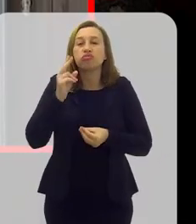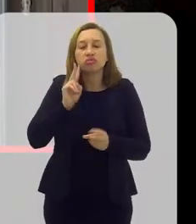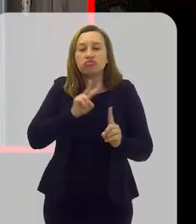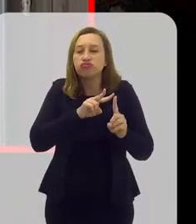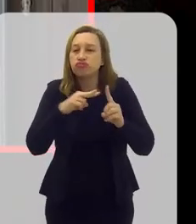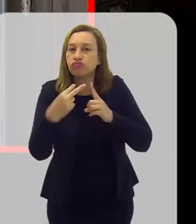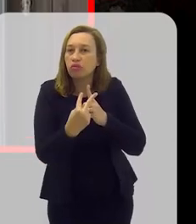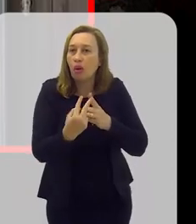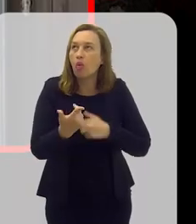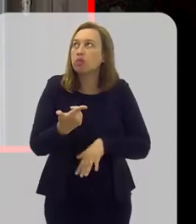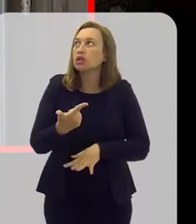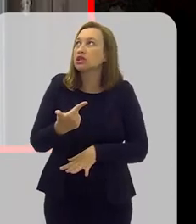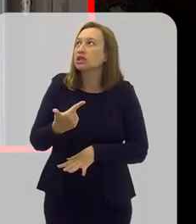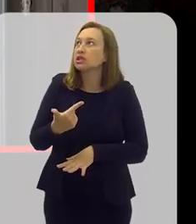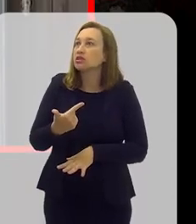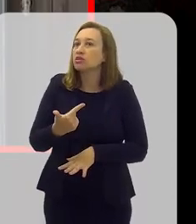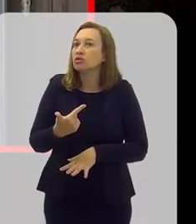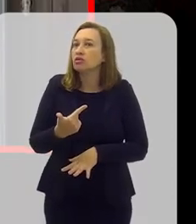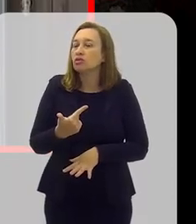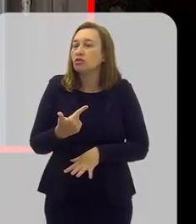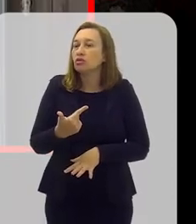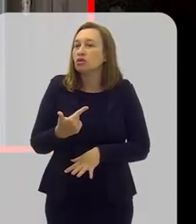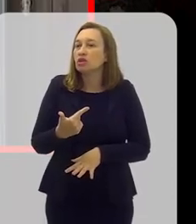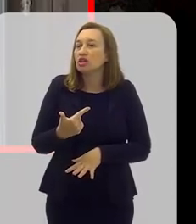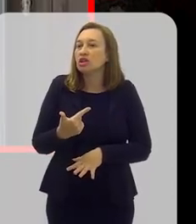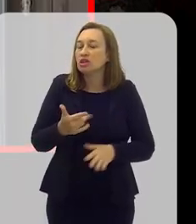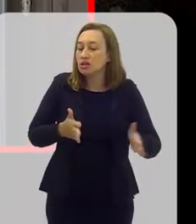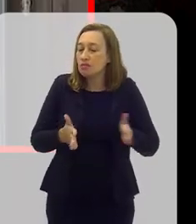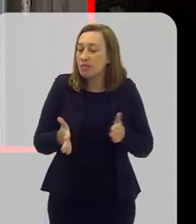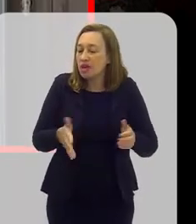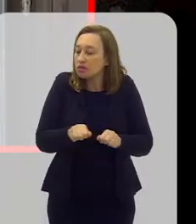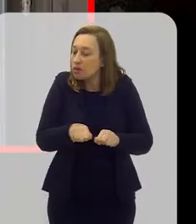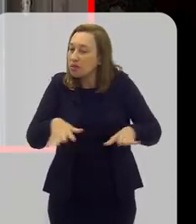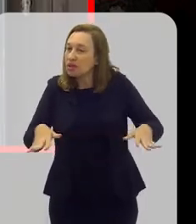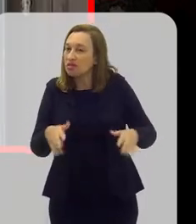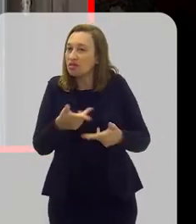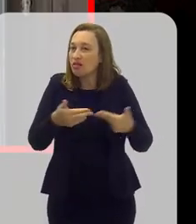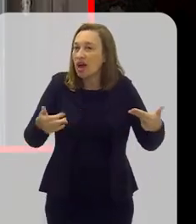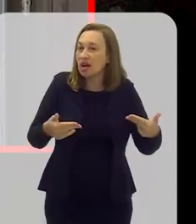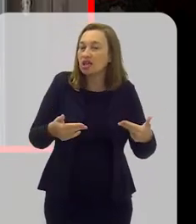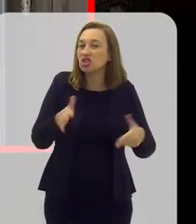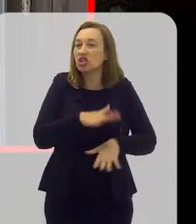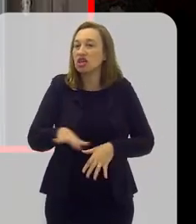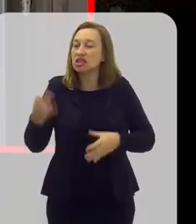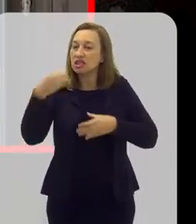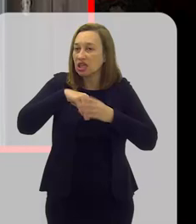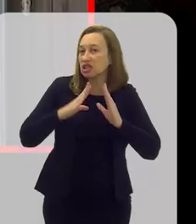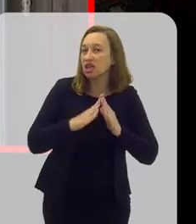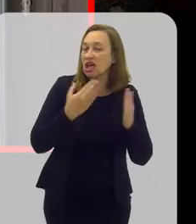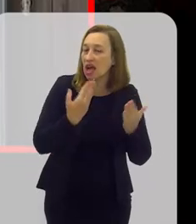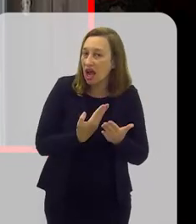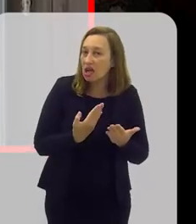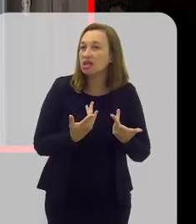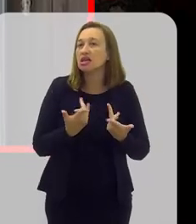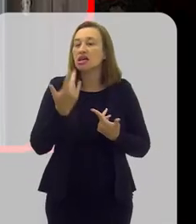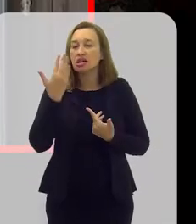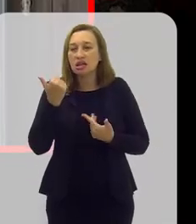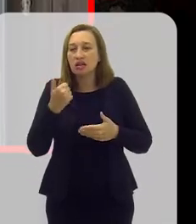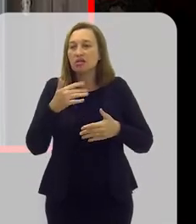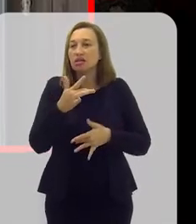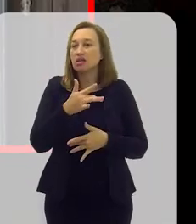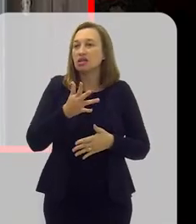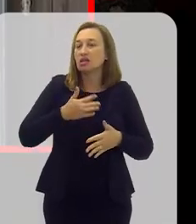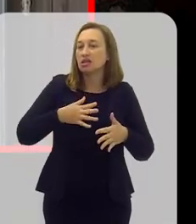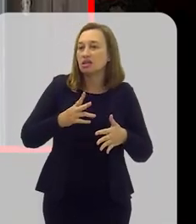esse, enxerga, esse gap que a Juliana falou, esse período de pandemia? Muitas crianças dentro de casa, a gente sabe que manter esses